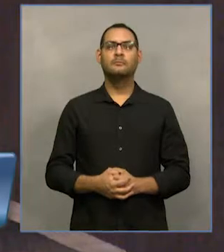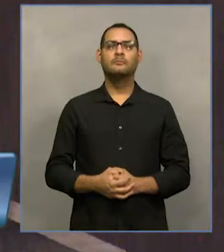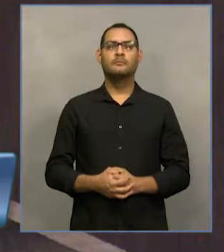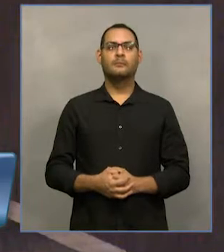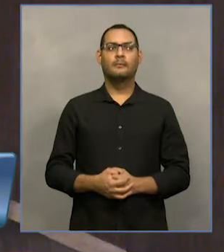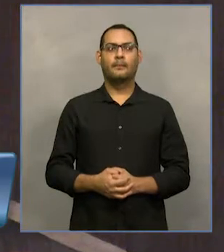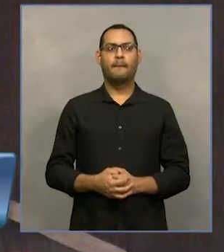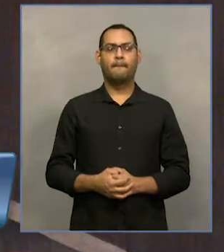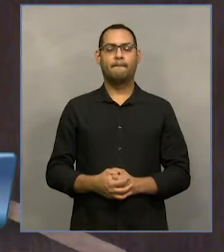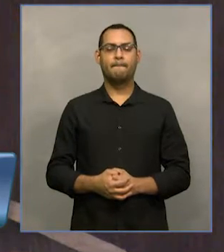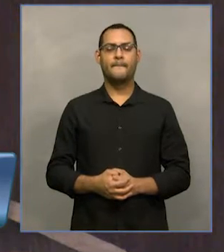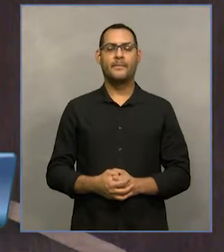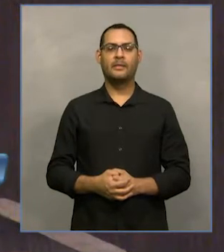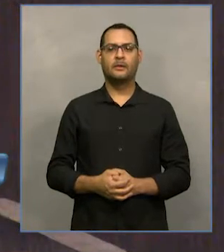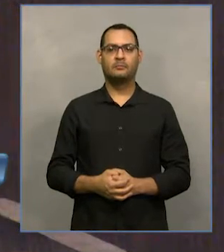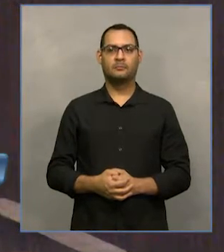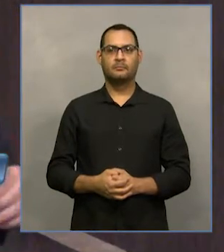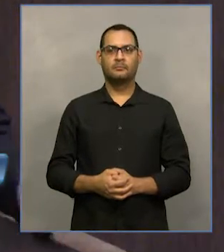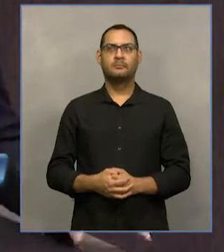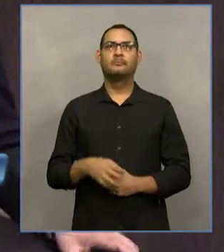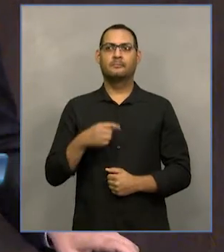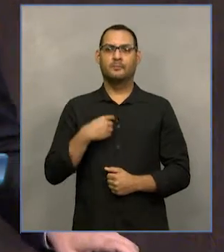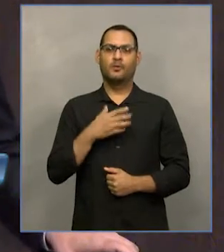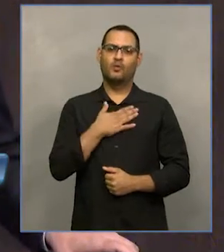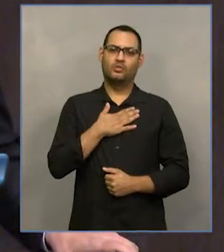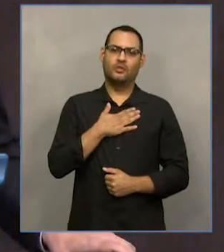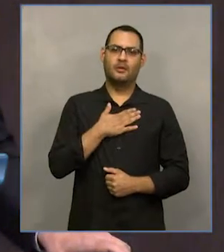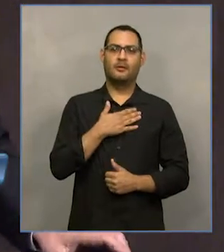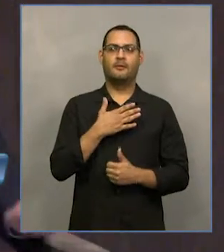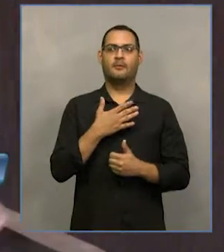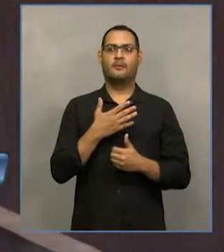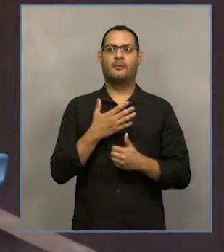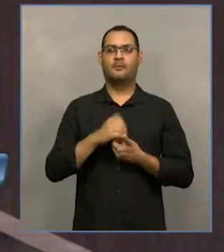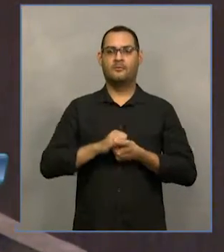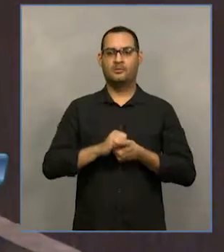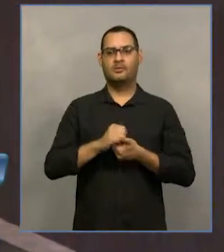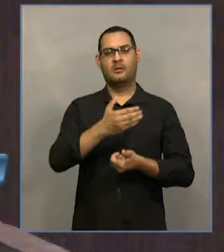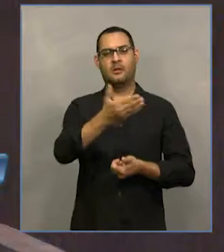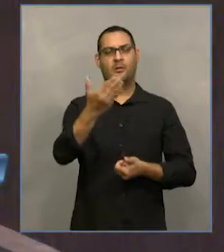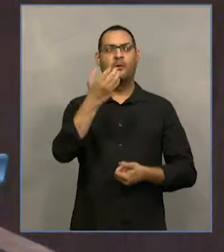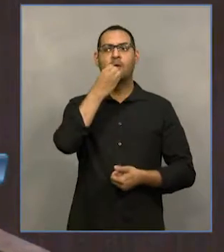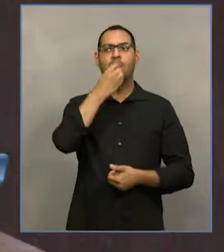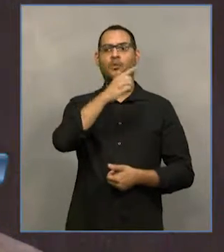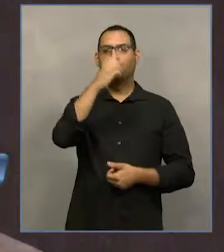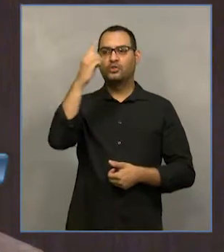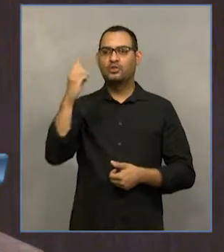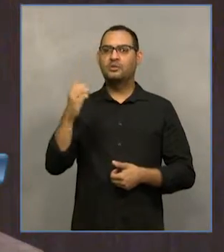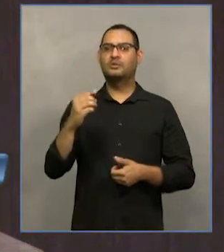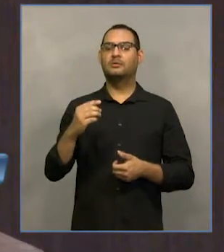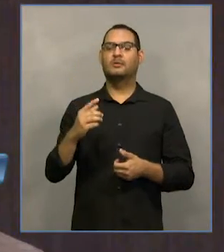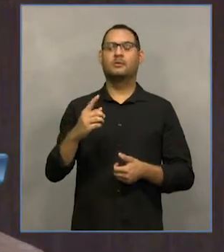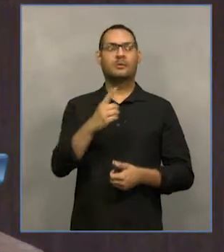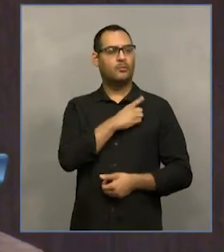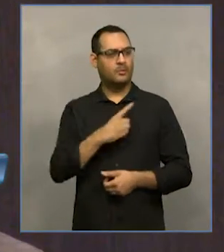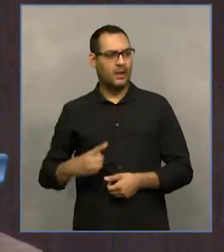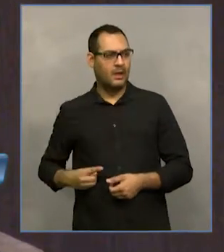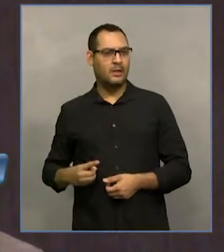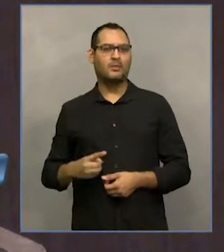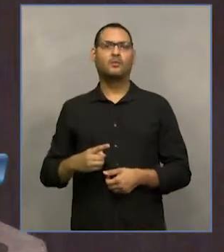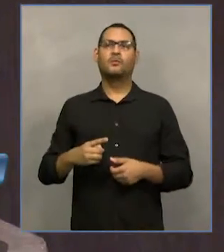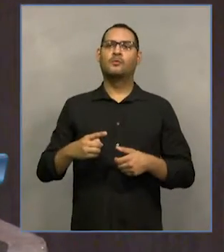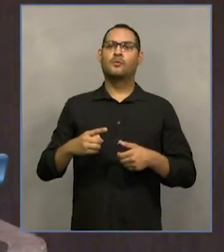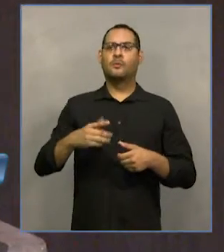Meu cordial bom dia, senhores deputados, senhoras deputadas, senhor presidente, os trabalhadores aqui da casa, os servidores,